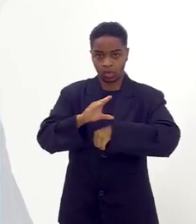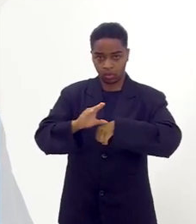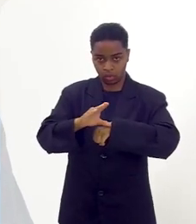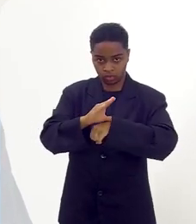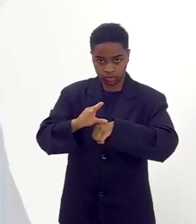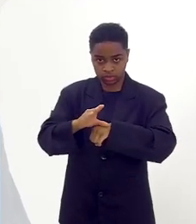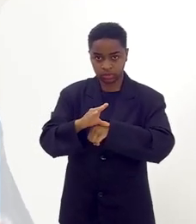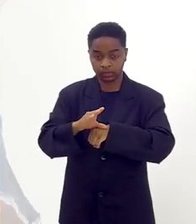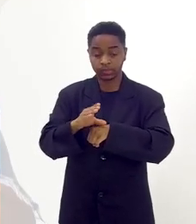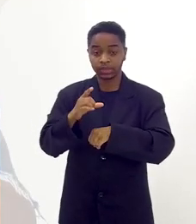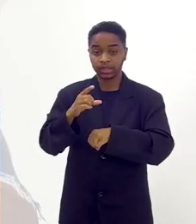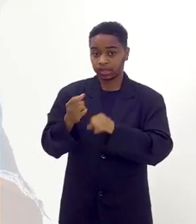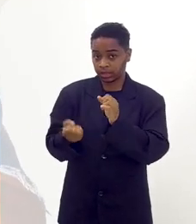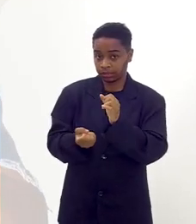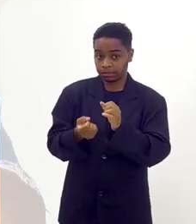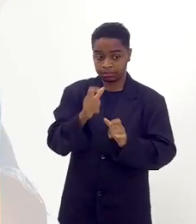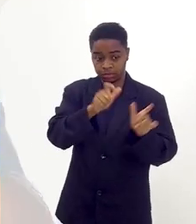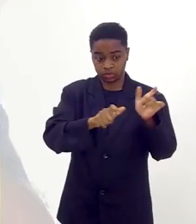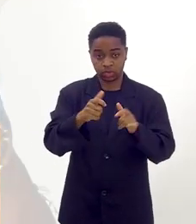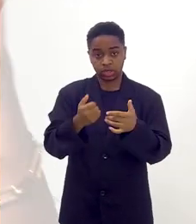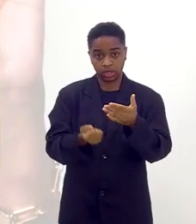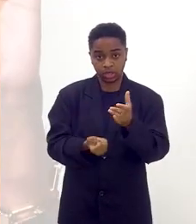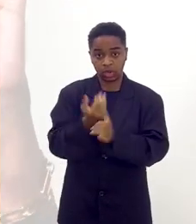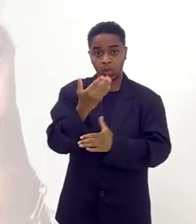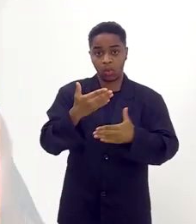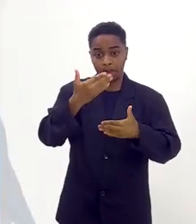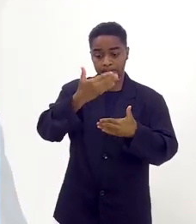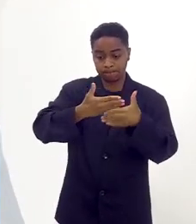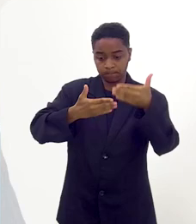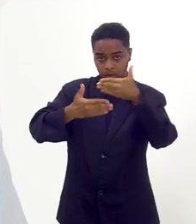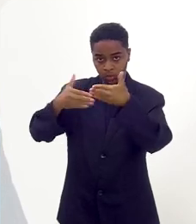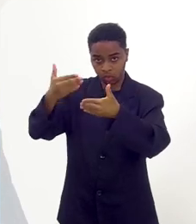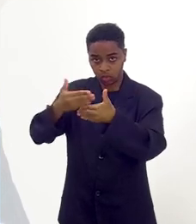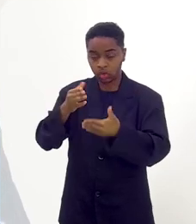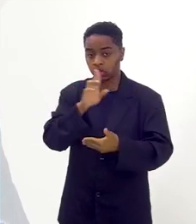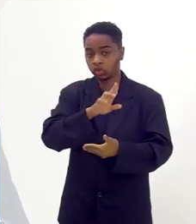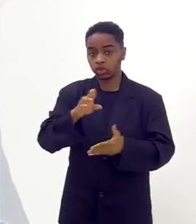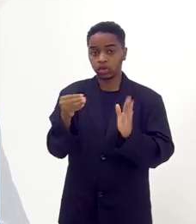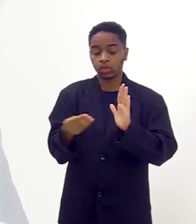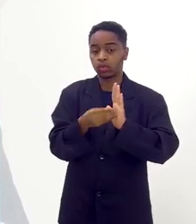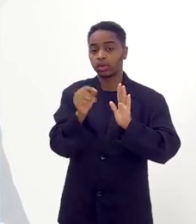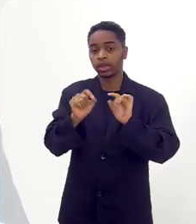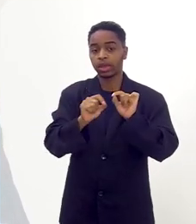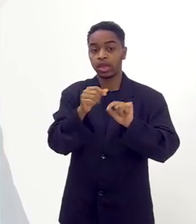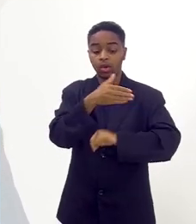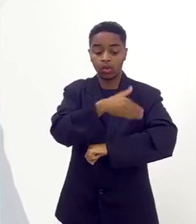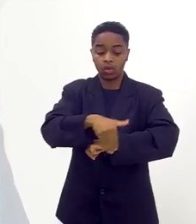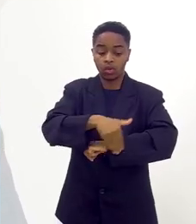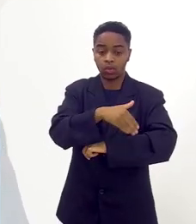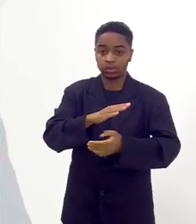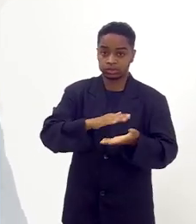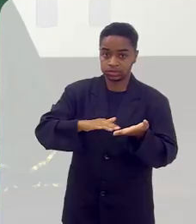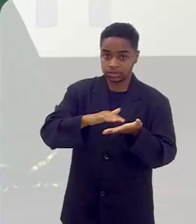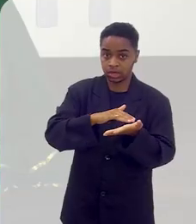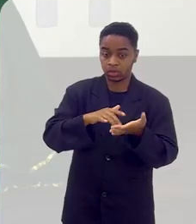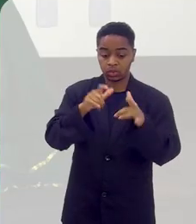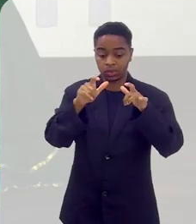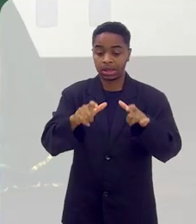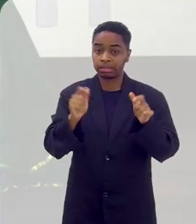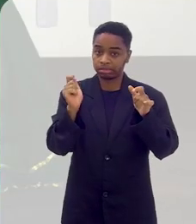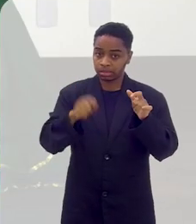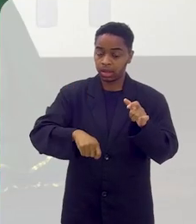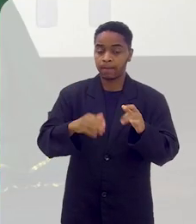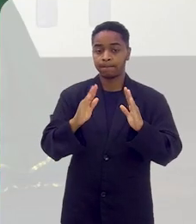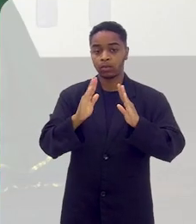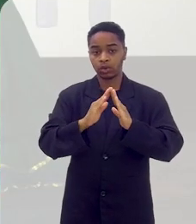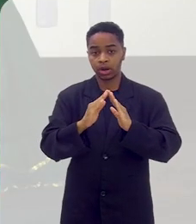Constituição, foi feito um muro que era chamado a Rua dos Ciganos. Era onde eles